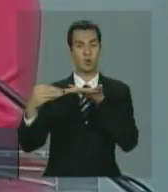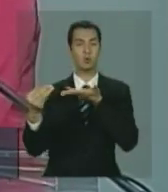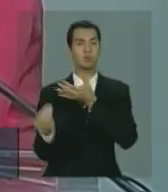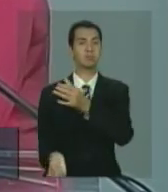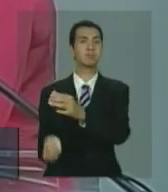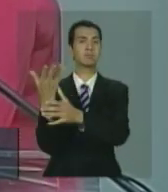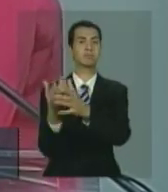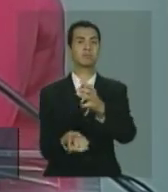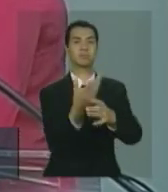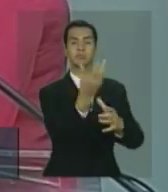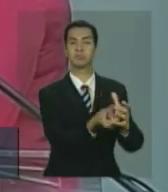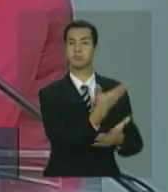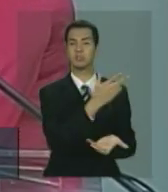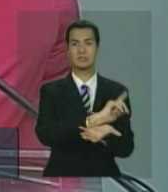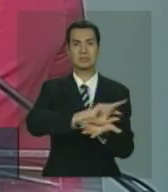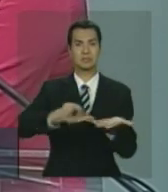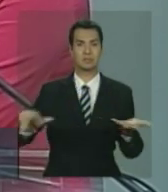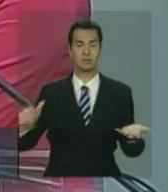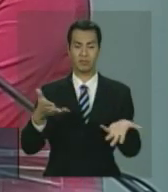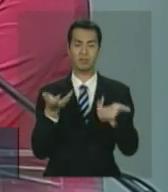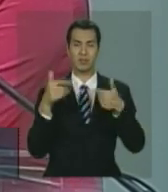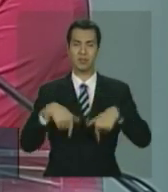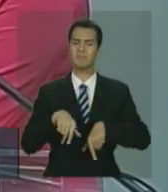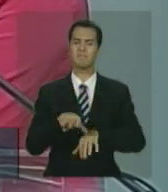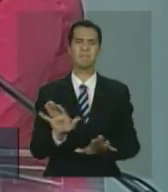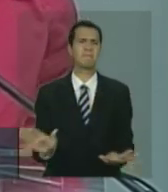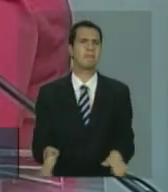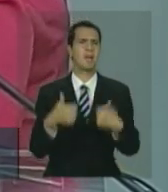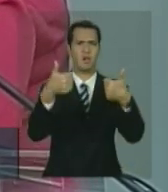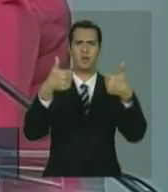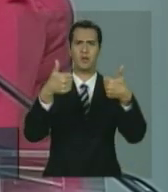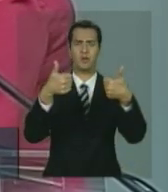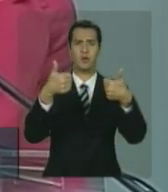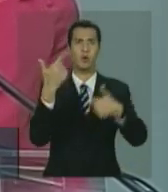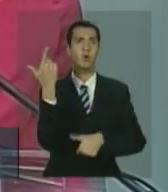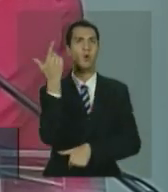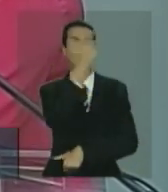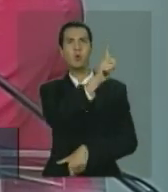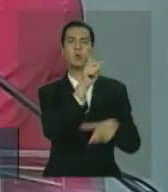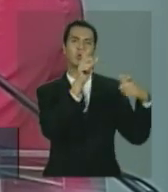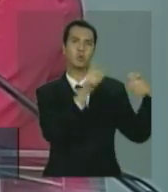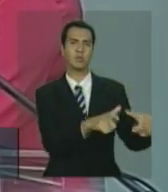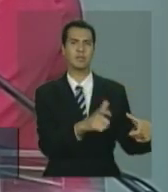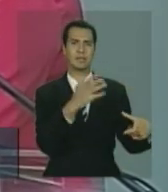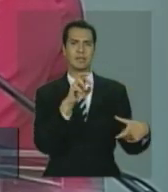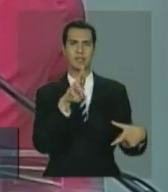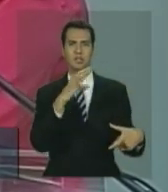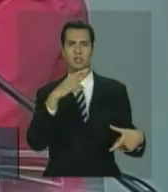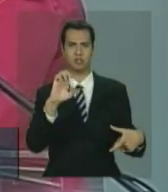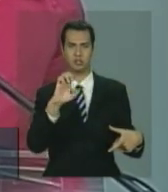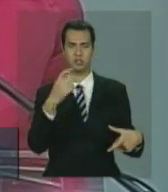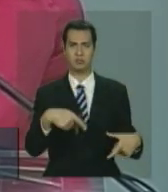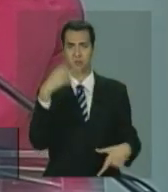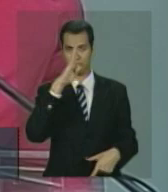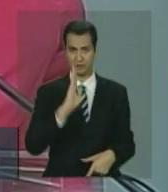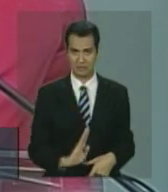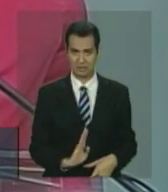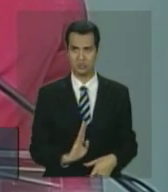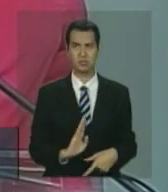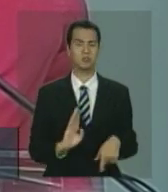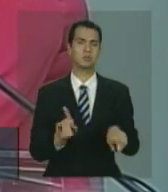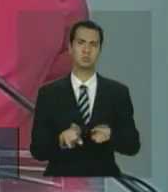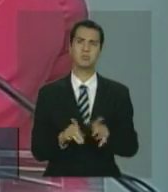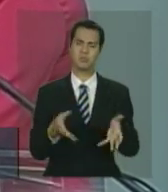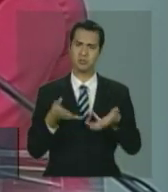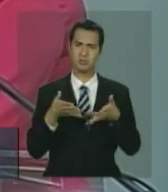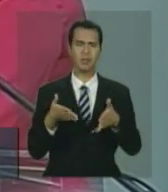do que o padrão de qualquer creche e pré-escola do Brasil, de qualquer lugar.